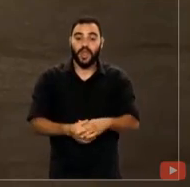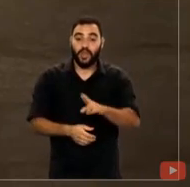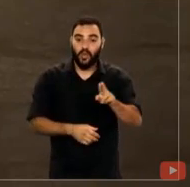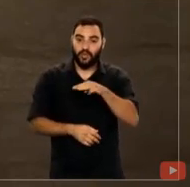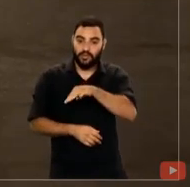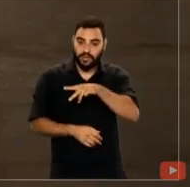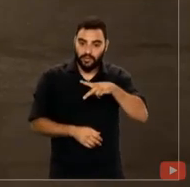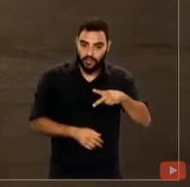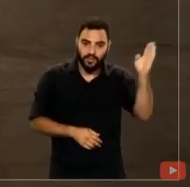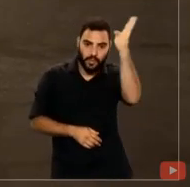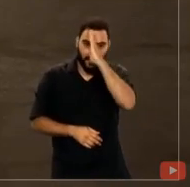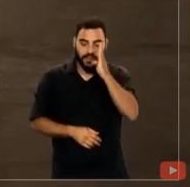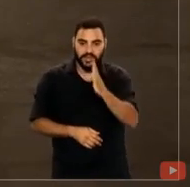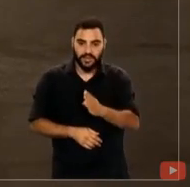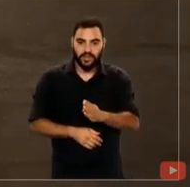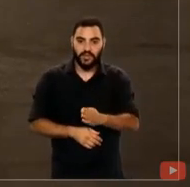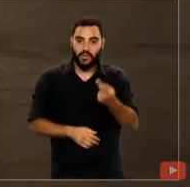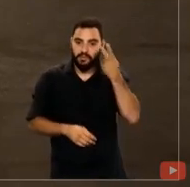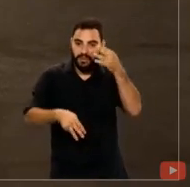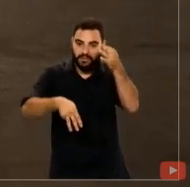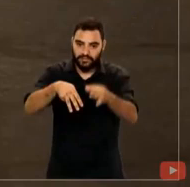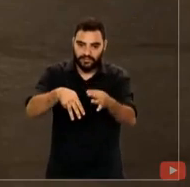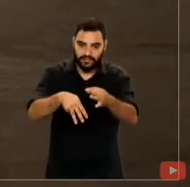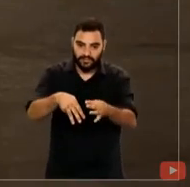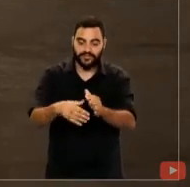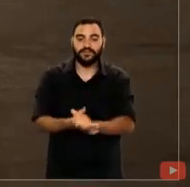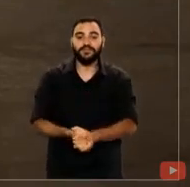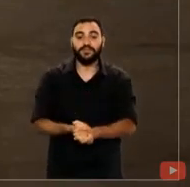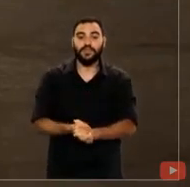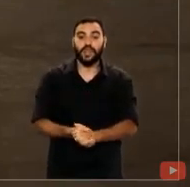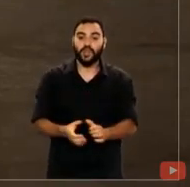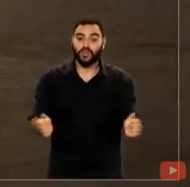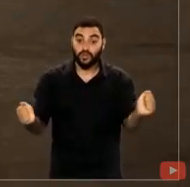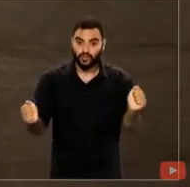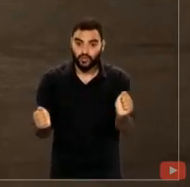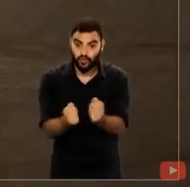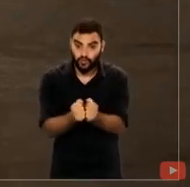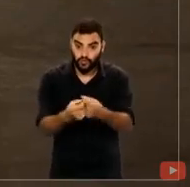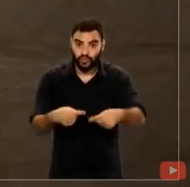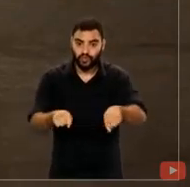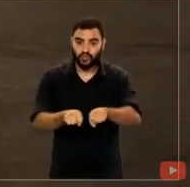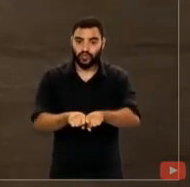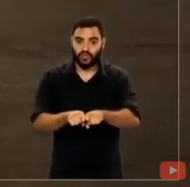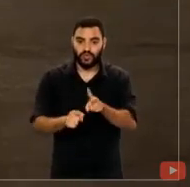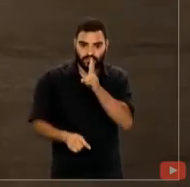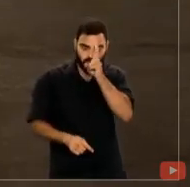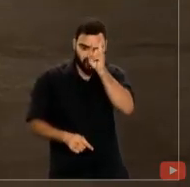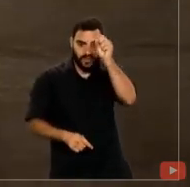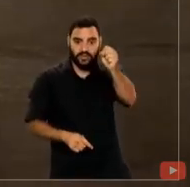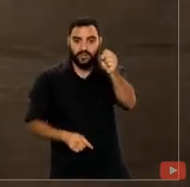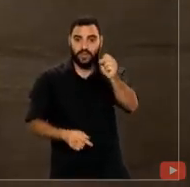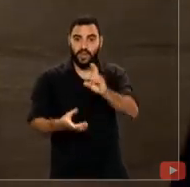Público Brasileiro, presta a vossa Excelência. Juntos, fortaleceremos o Estado Democrático de Direito